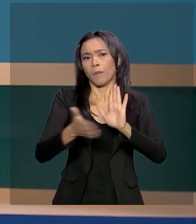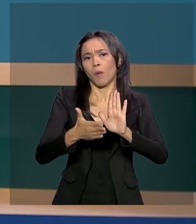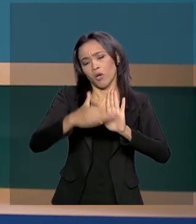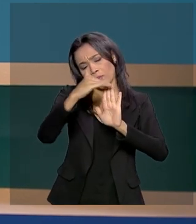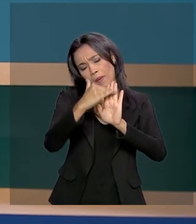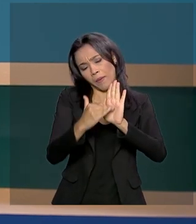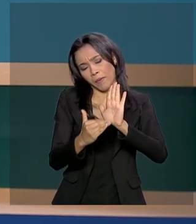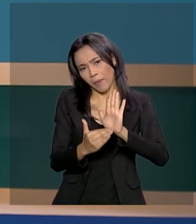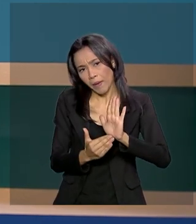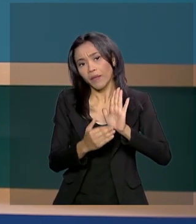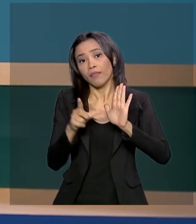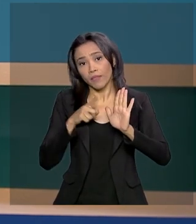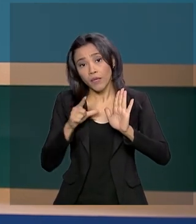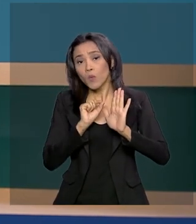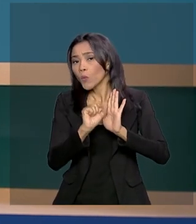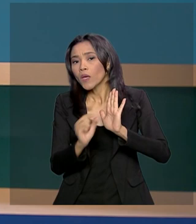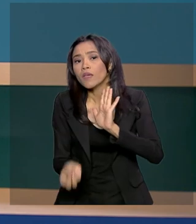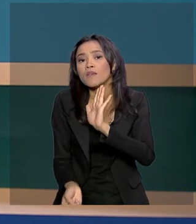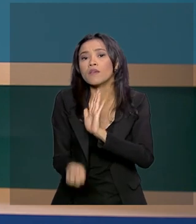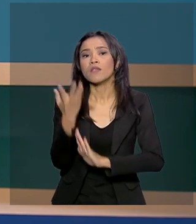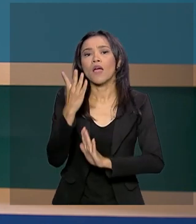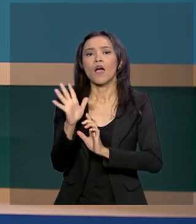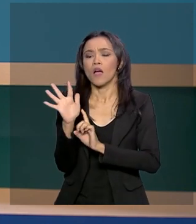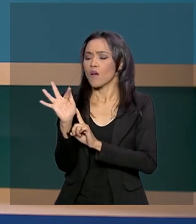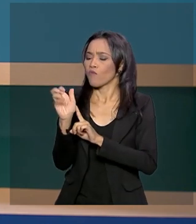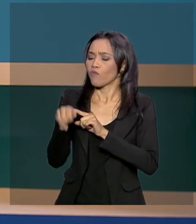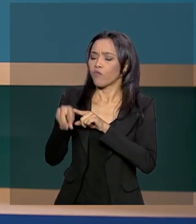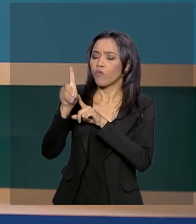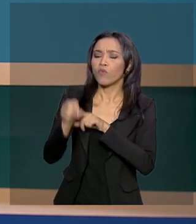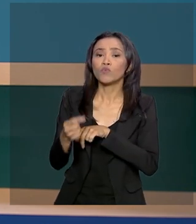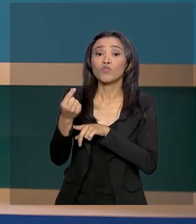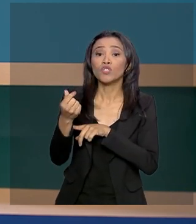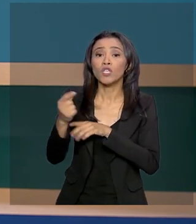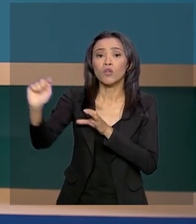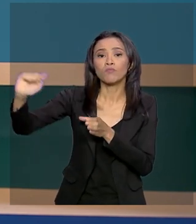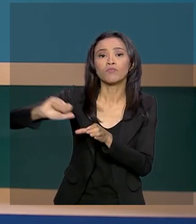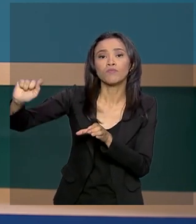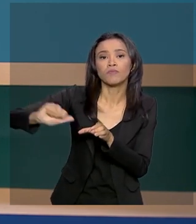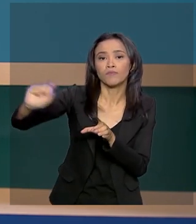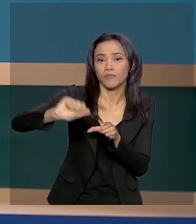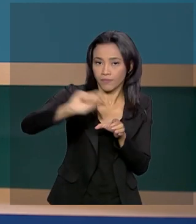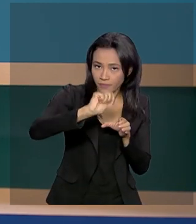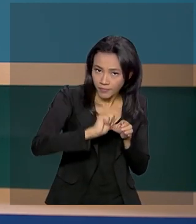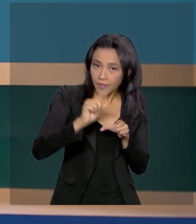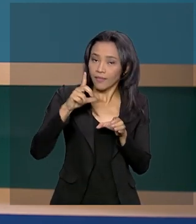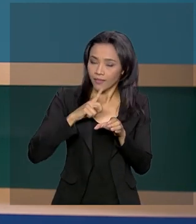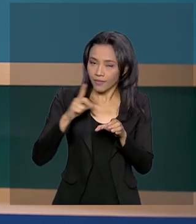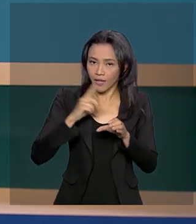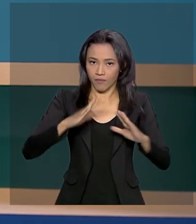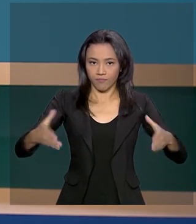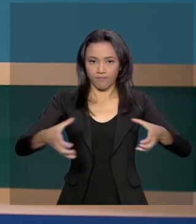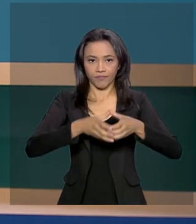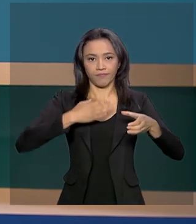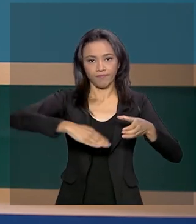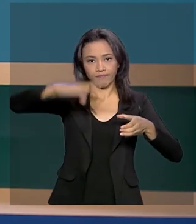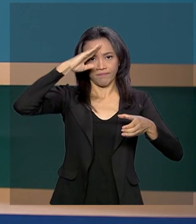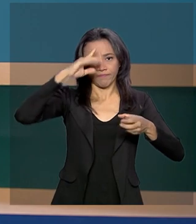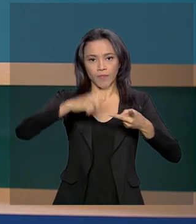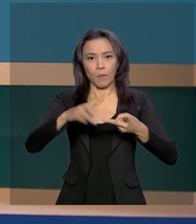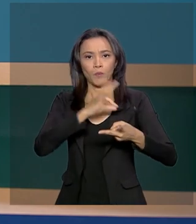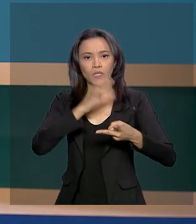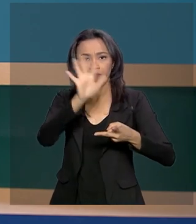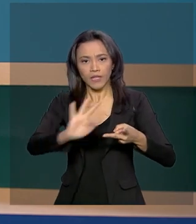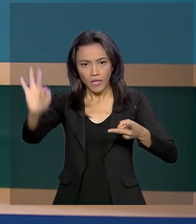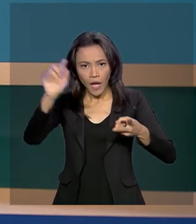Acolhida está a criação de um fundo para receber doações. A operação envolve Forças Armadas, Polícia Federal,